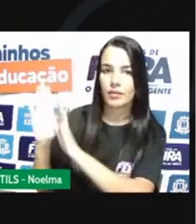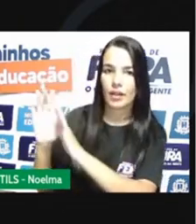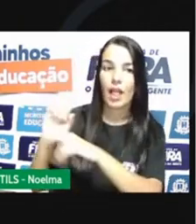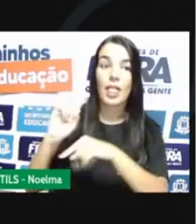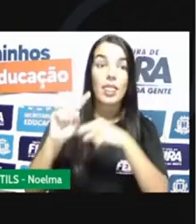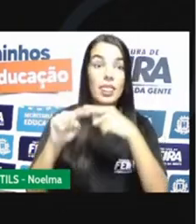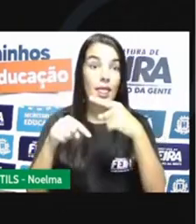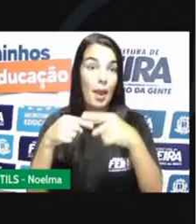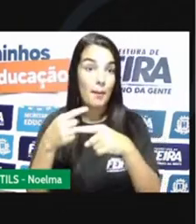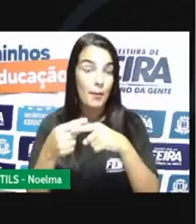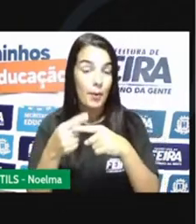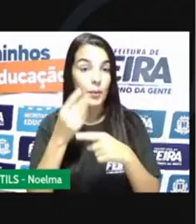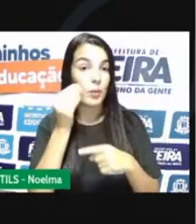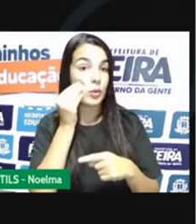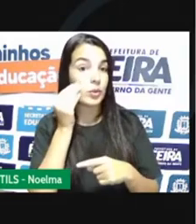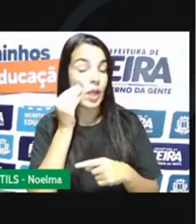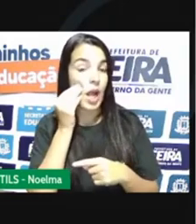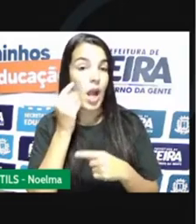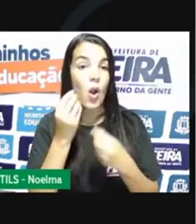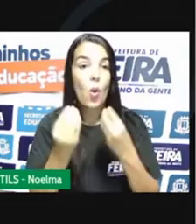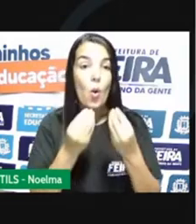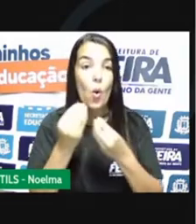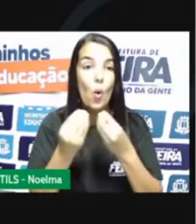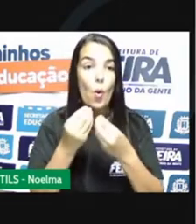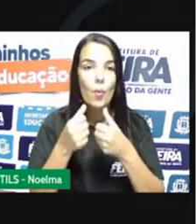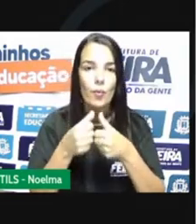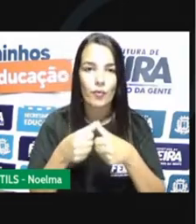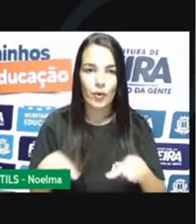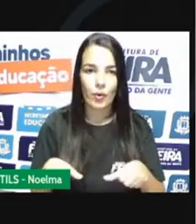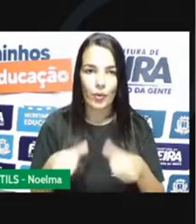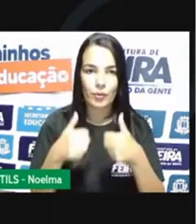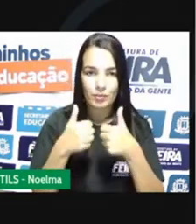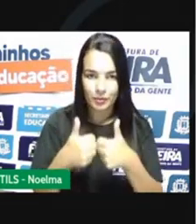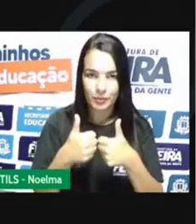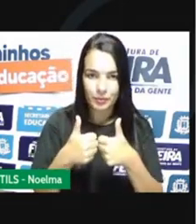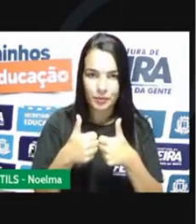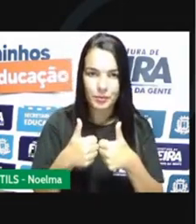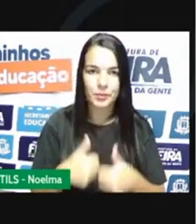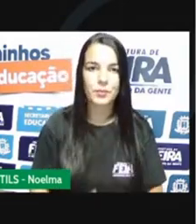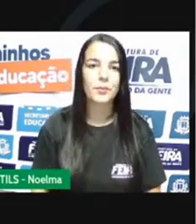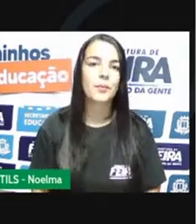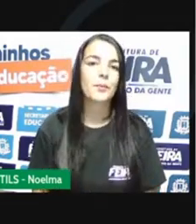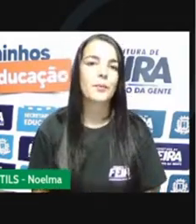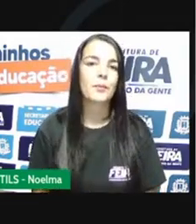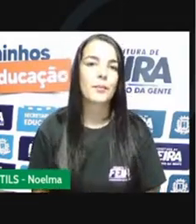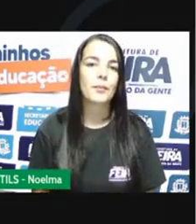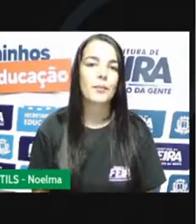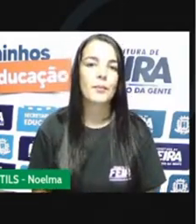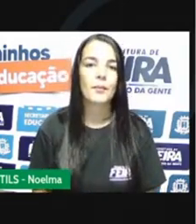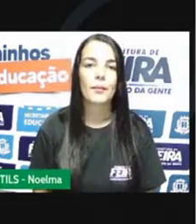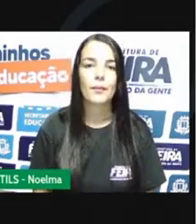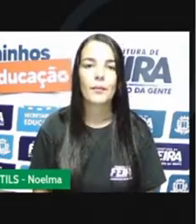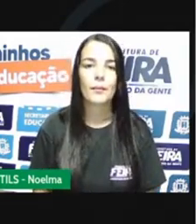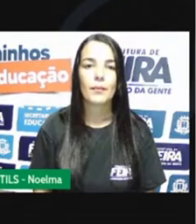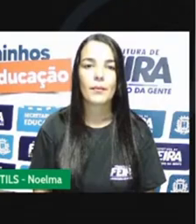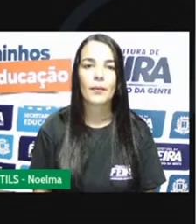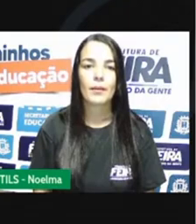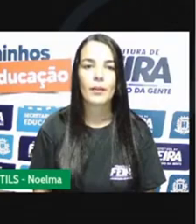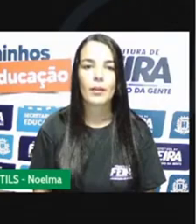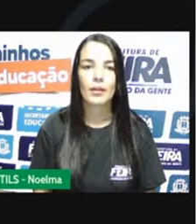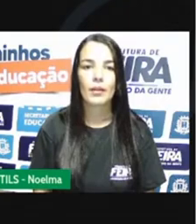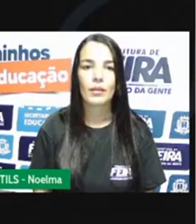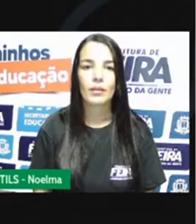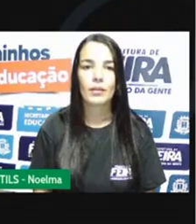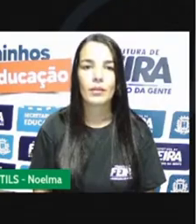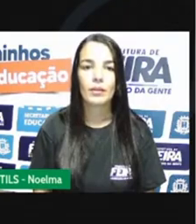eu vou mostrar para vocês o resultado, qual foi, tá? Qual foi o resultado. Então, tanto